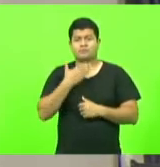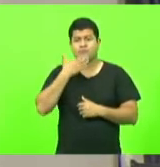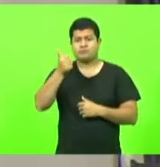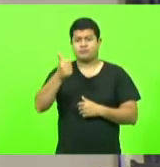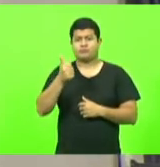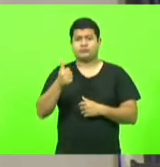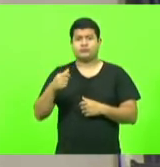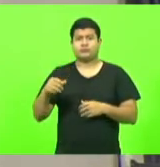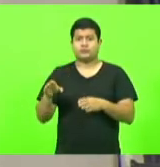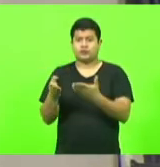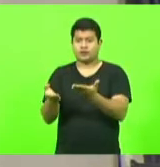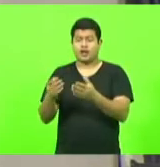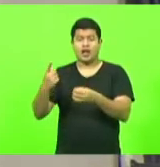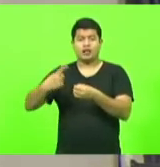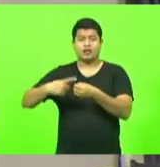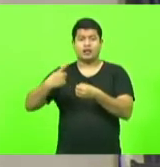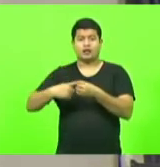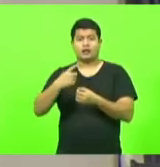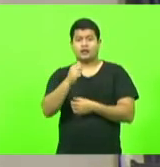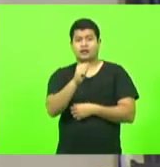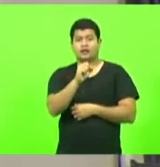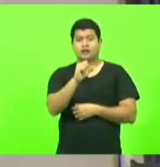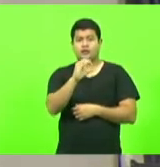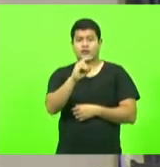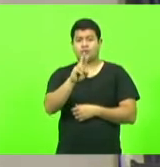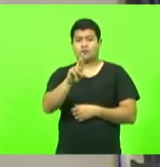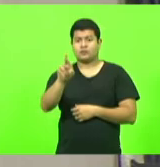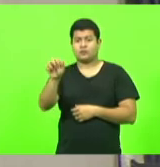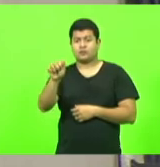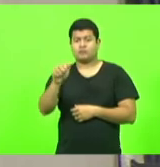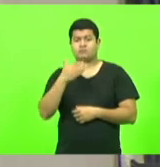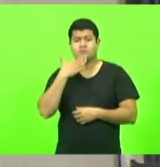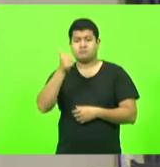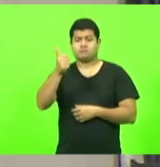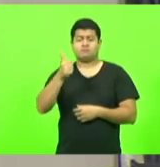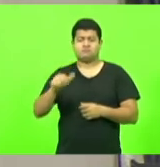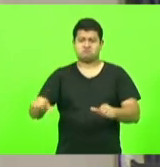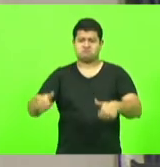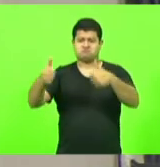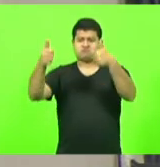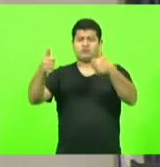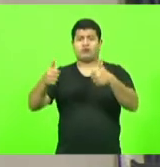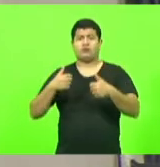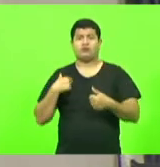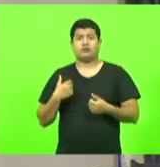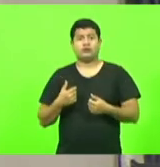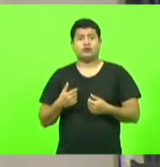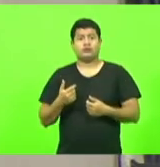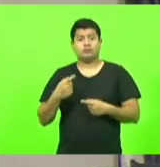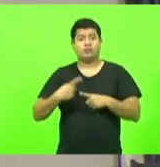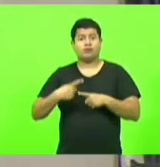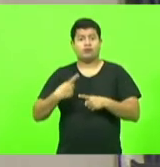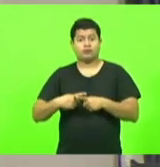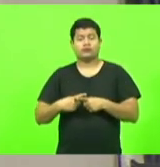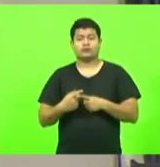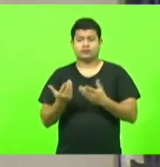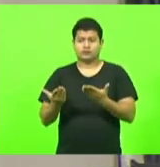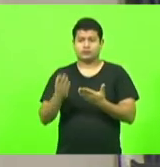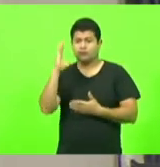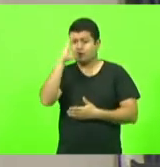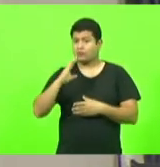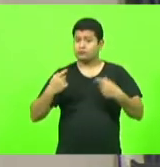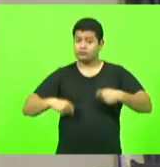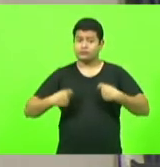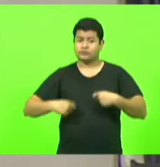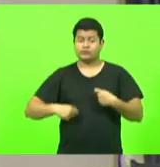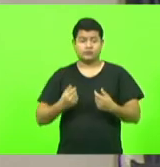pessoas precisam de jovens como vocês promissores com certeza um futuro brilhante